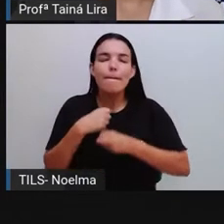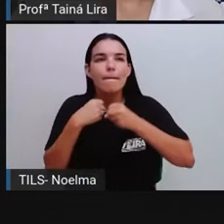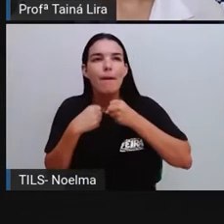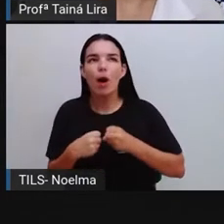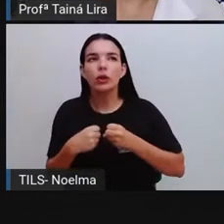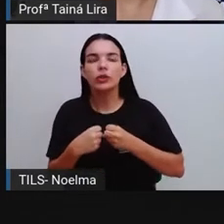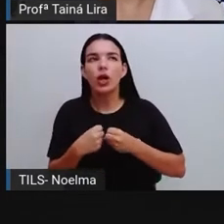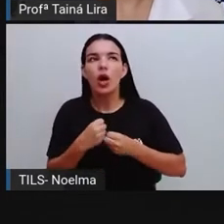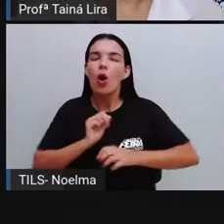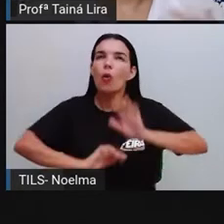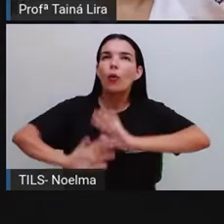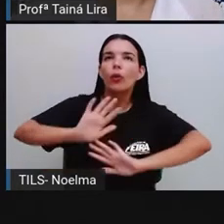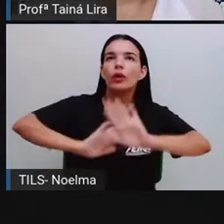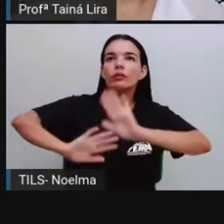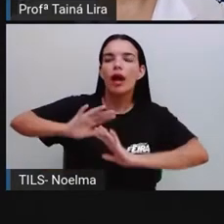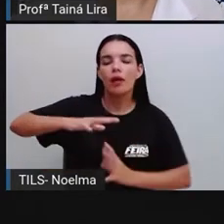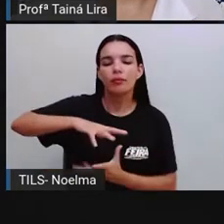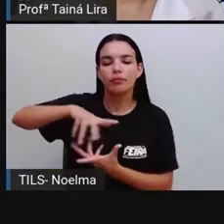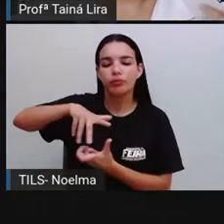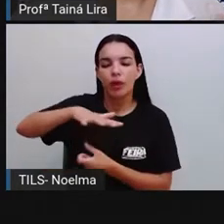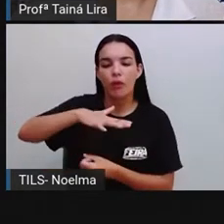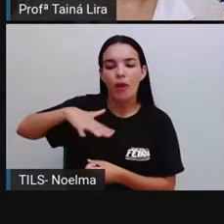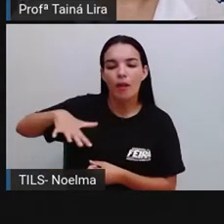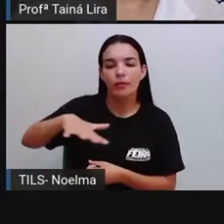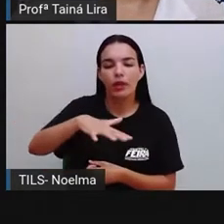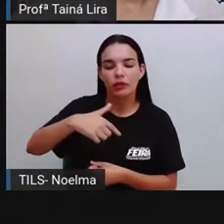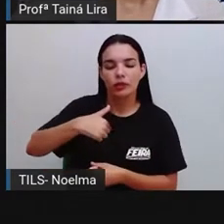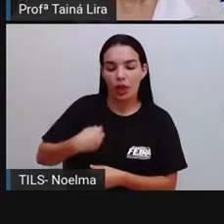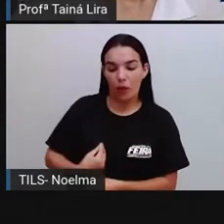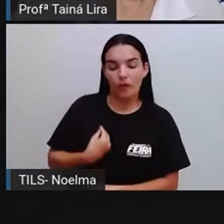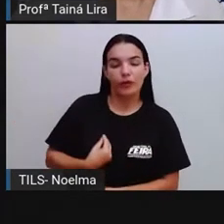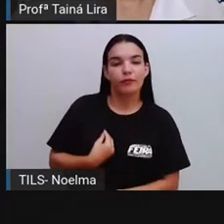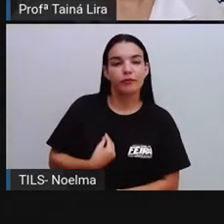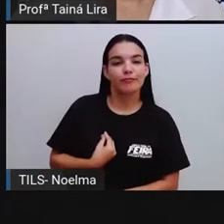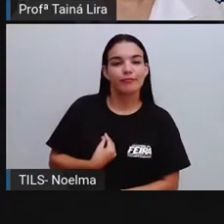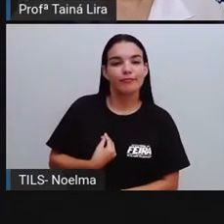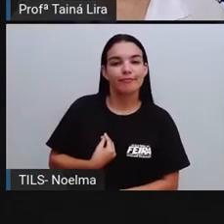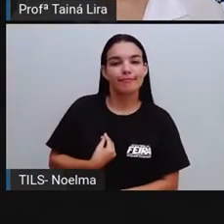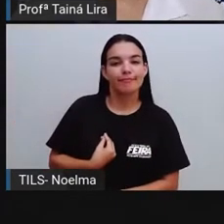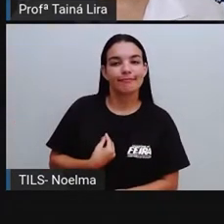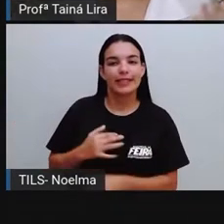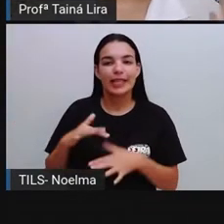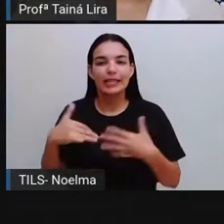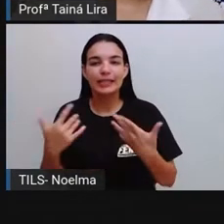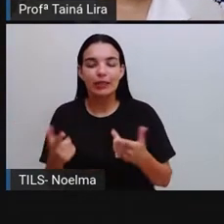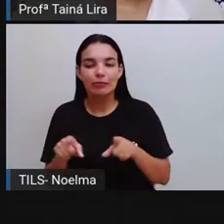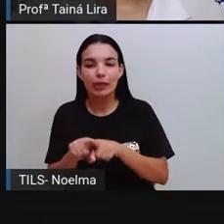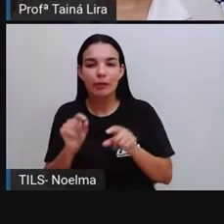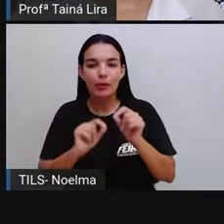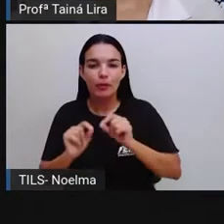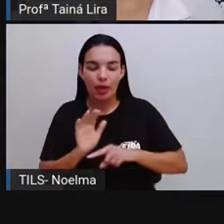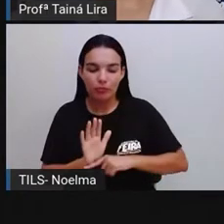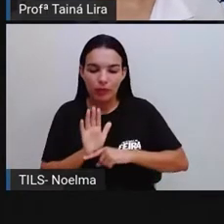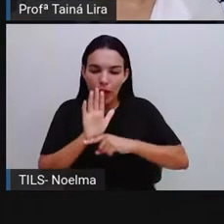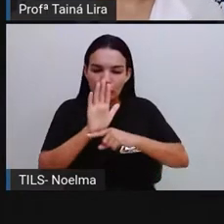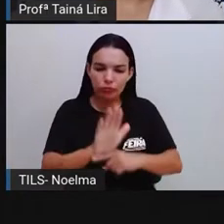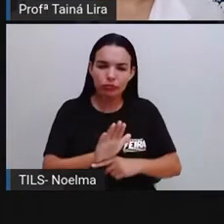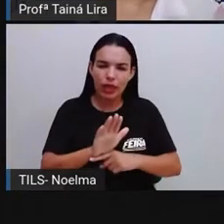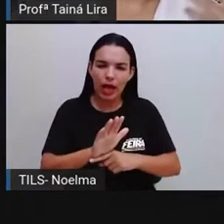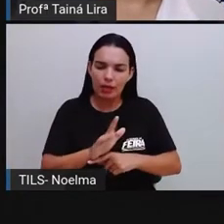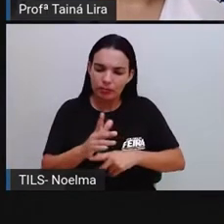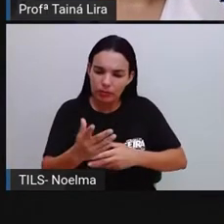cuidar do ambiente, né? Onde eu vivo e assim colaborar para a